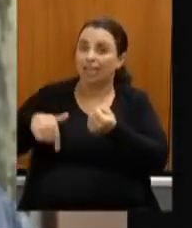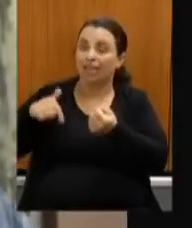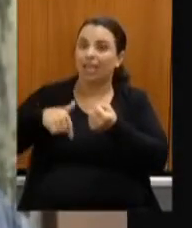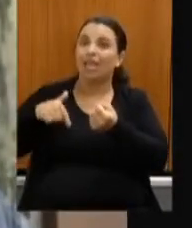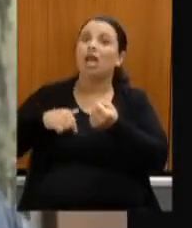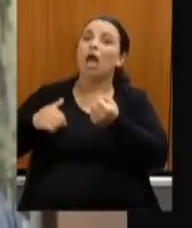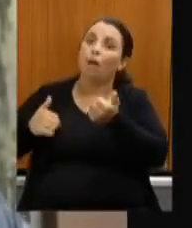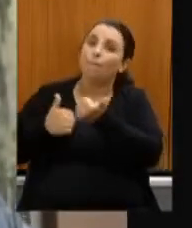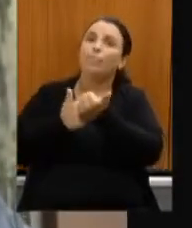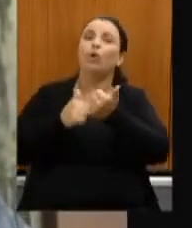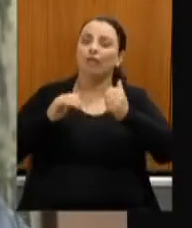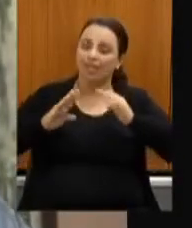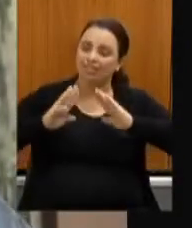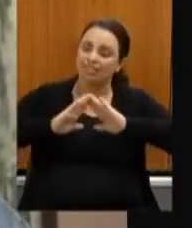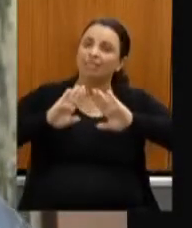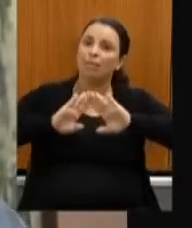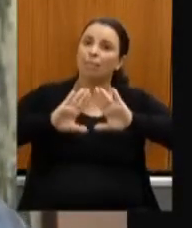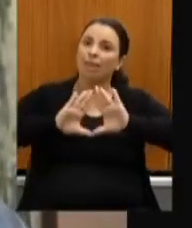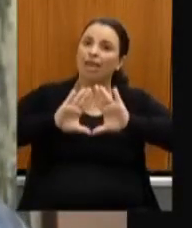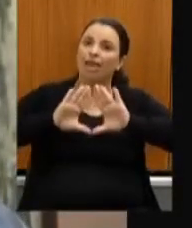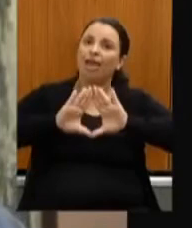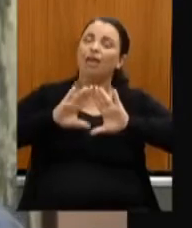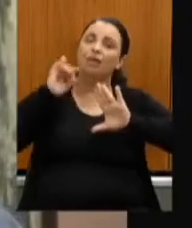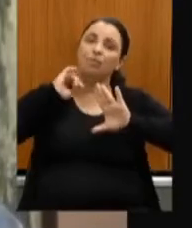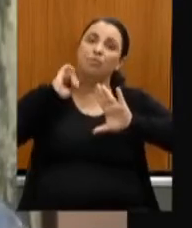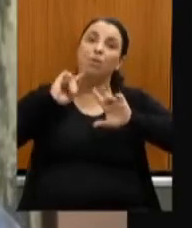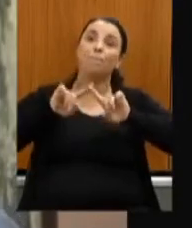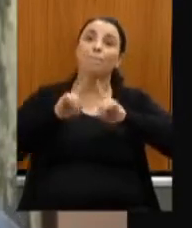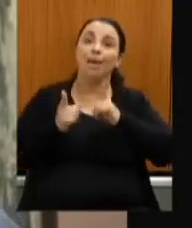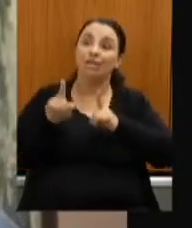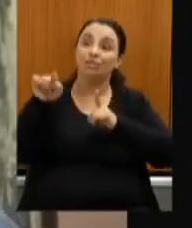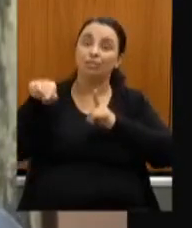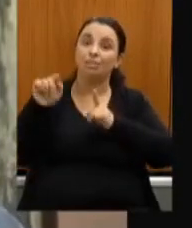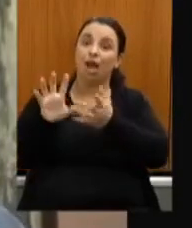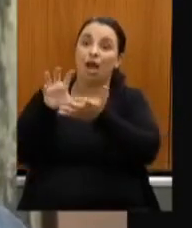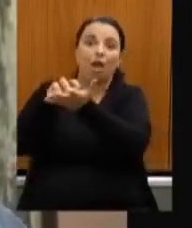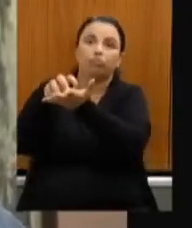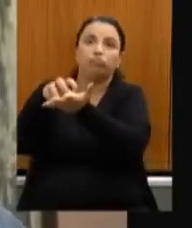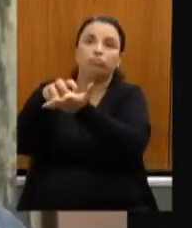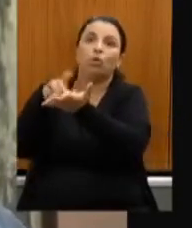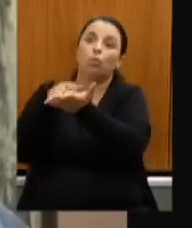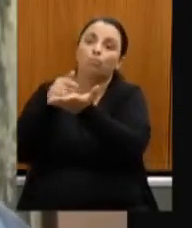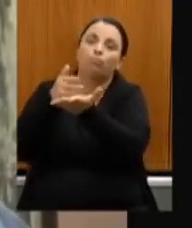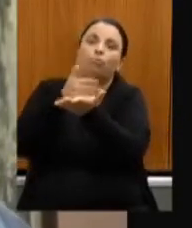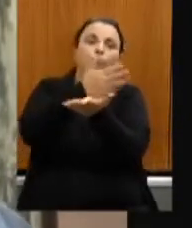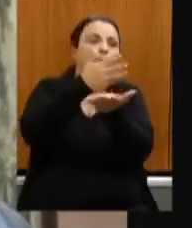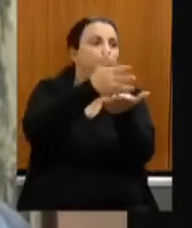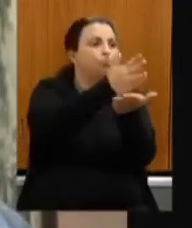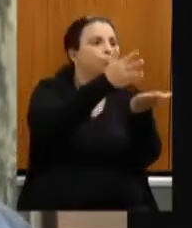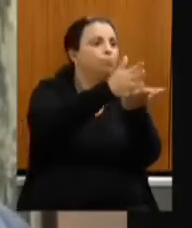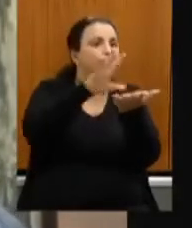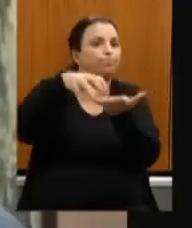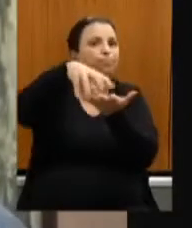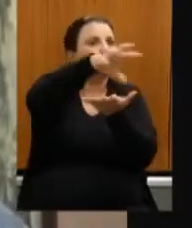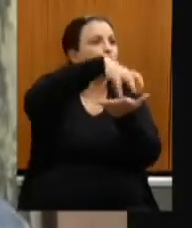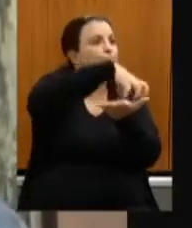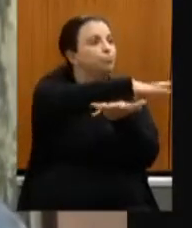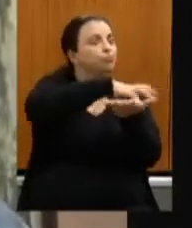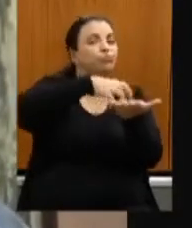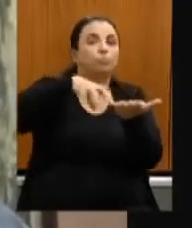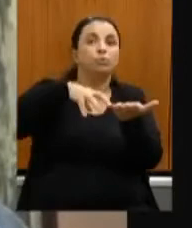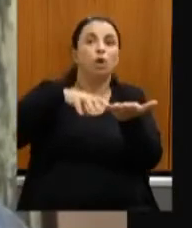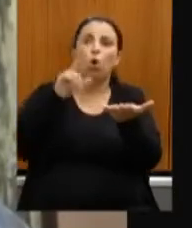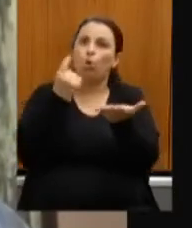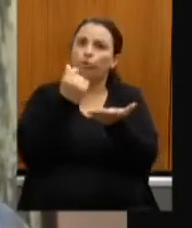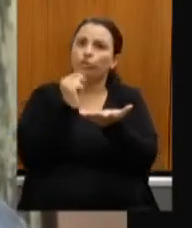Assembleia de Minas então mas para isso o senhor tem que descentralizar o dinheiro não pode ir para os mesmos todos os anos